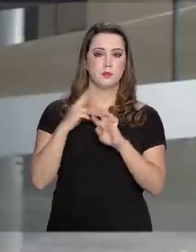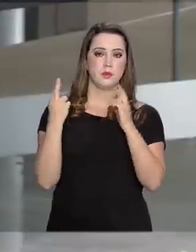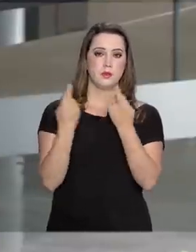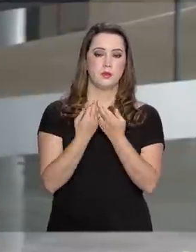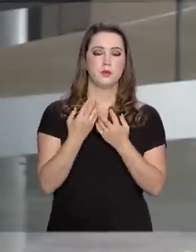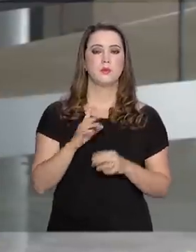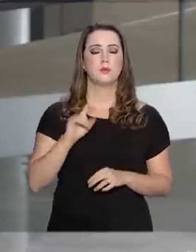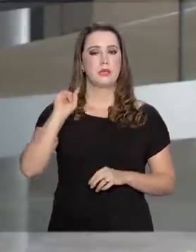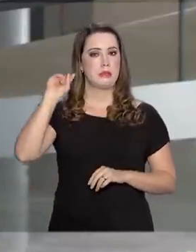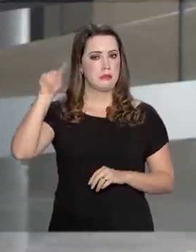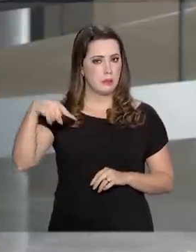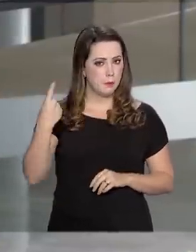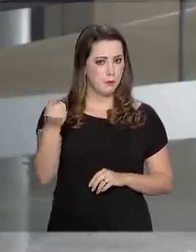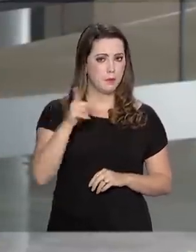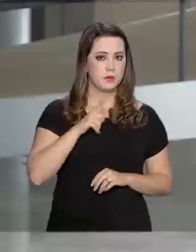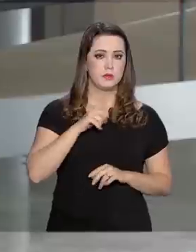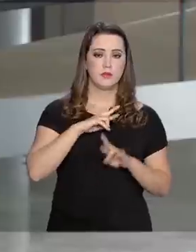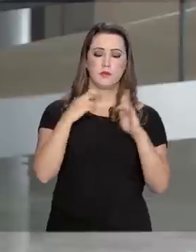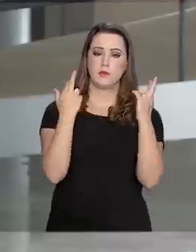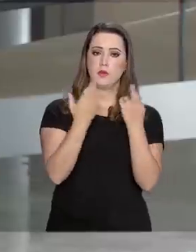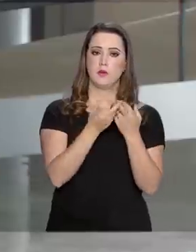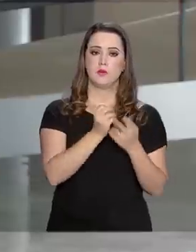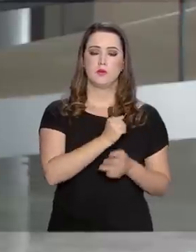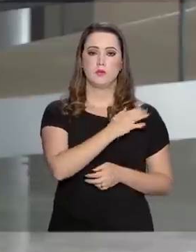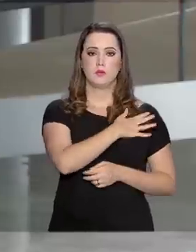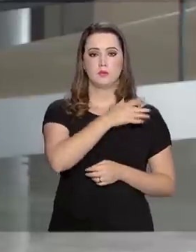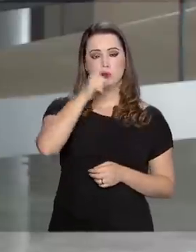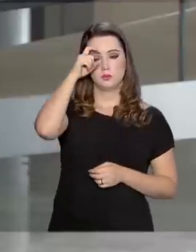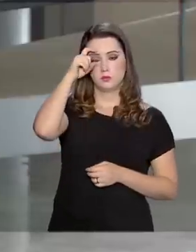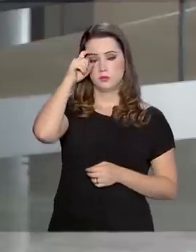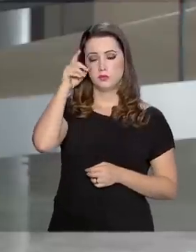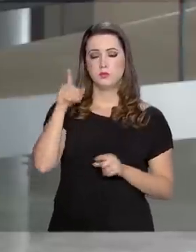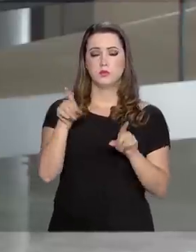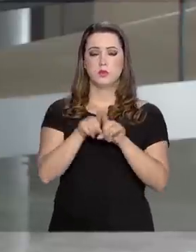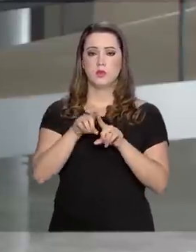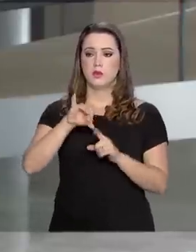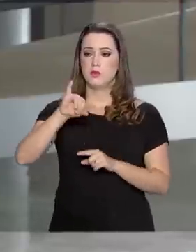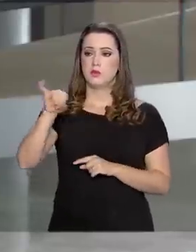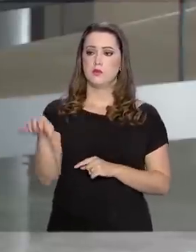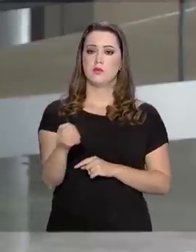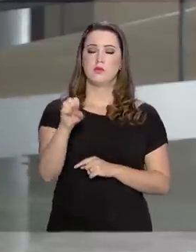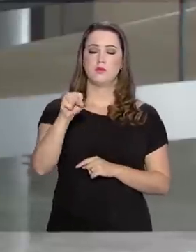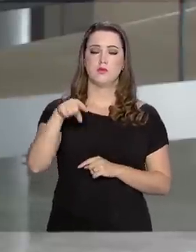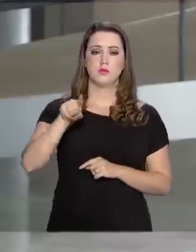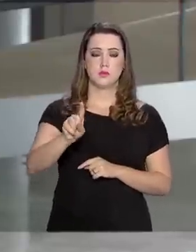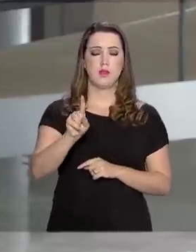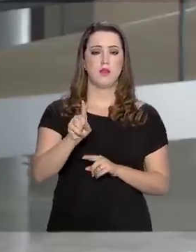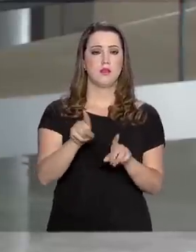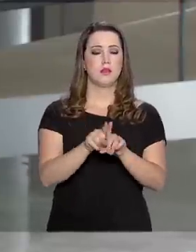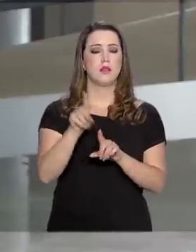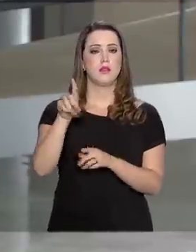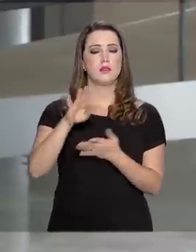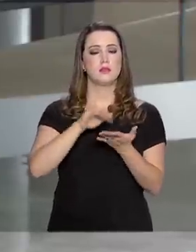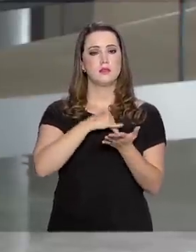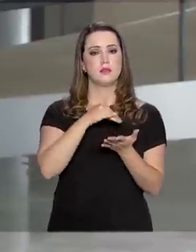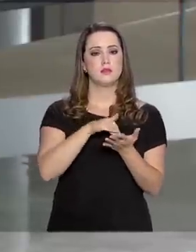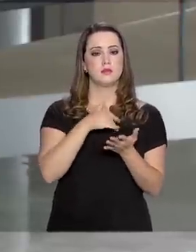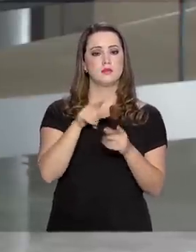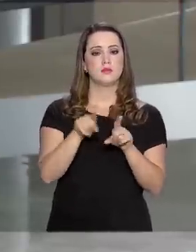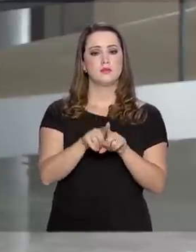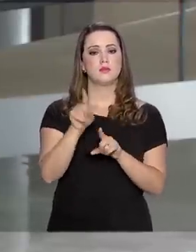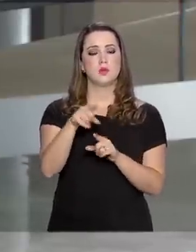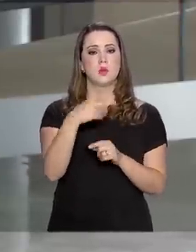Bolsonaro se reuniu com o vice-presidente, Hamilton Mourão, e José Ângelo Mazilo, secretário adjunto da